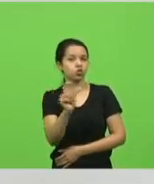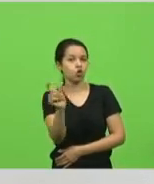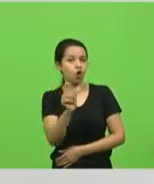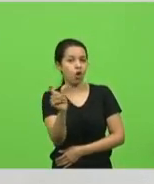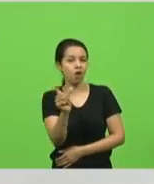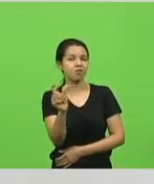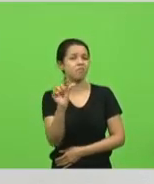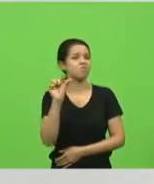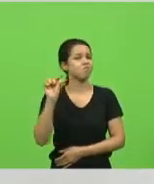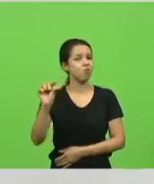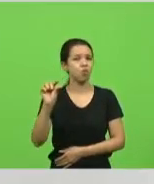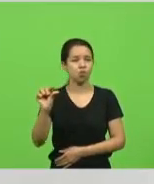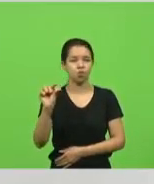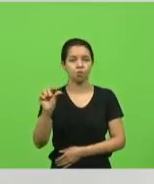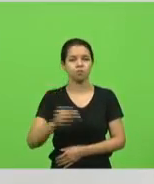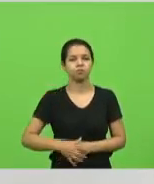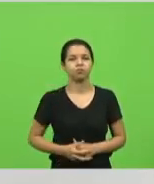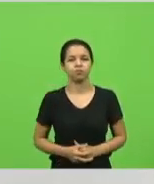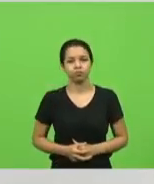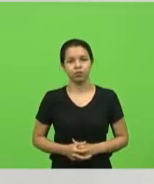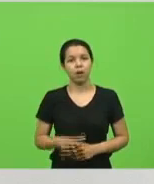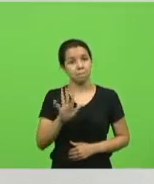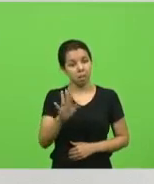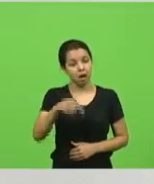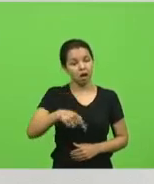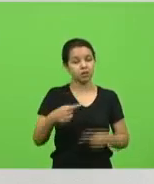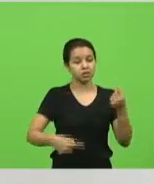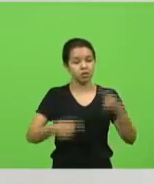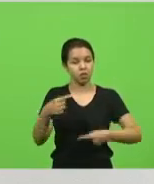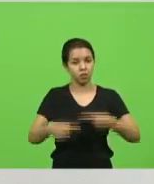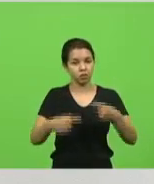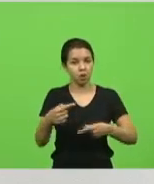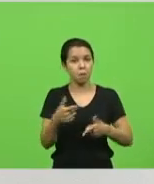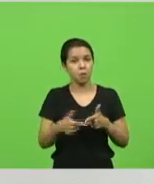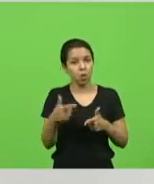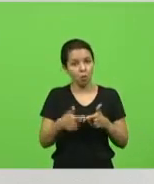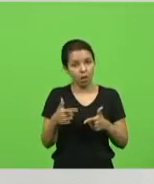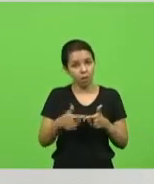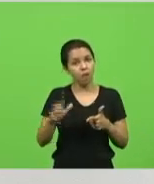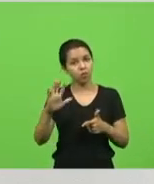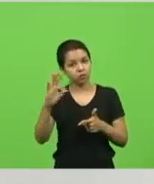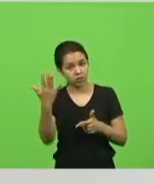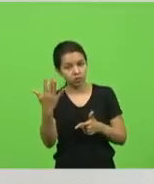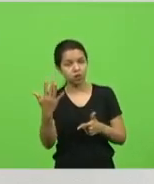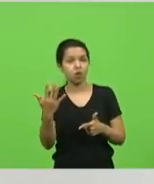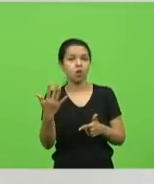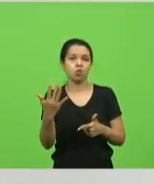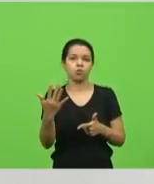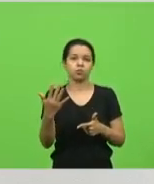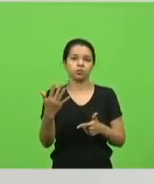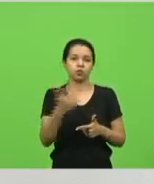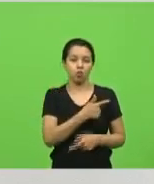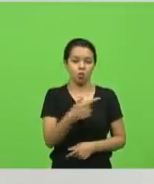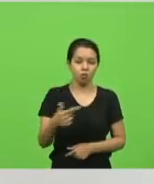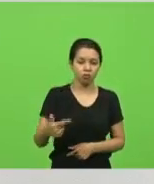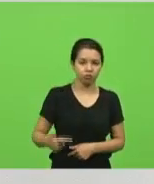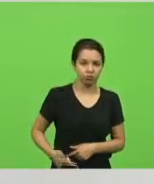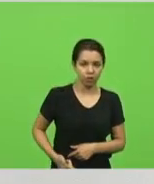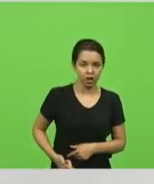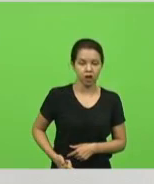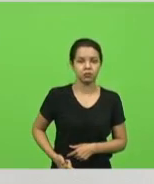pouquíssimo. Mas, aqui nós estamos debatendo a questão de um problema em si que aconteceu, que o governo cuidou da logística, não teve nenhuma,